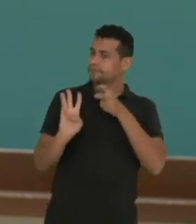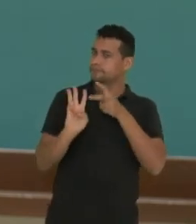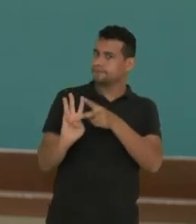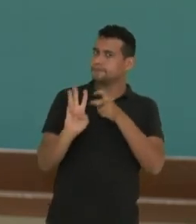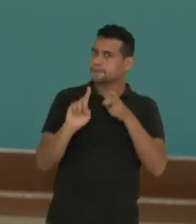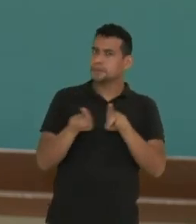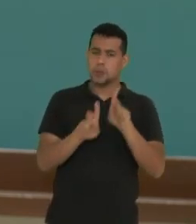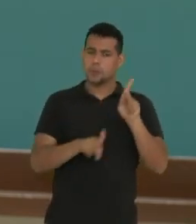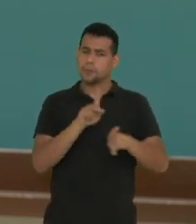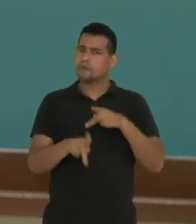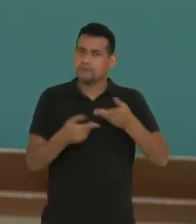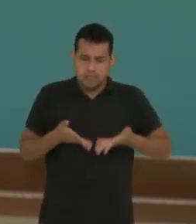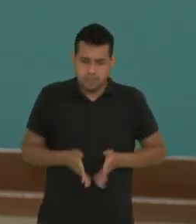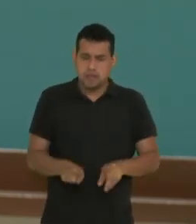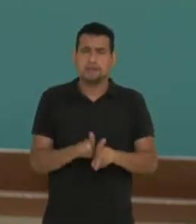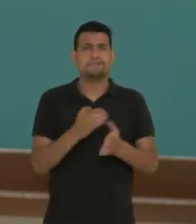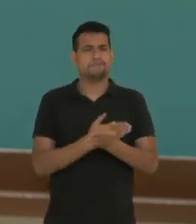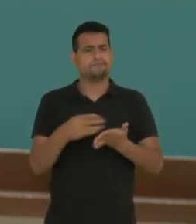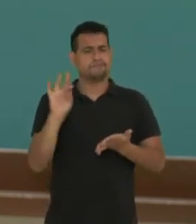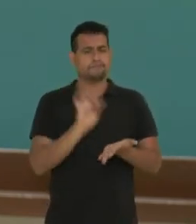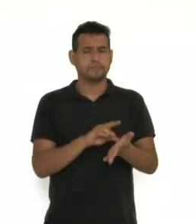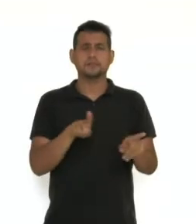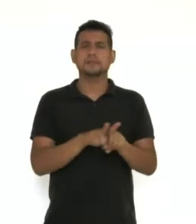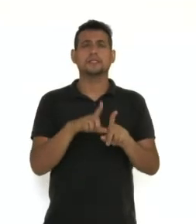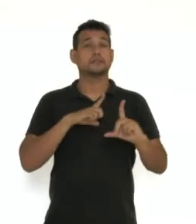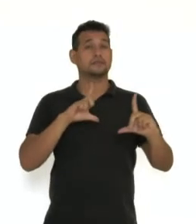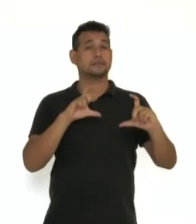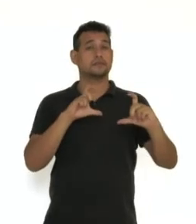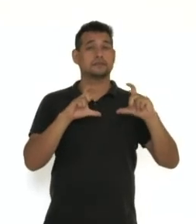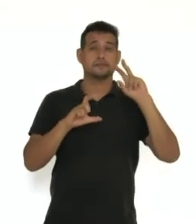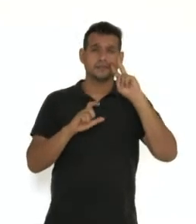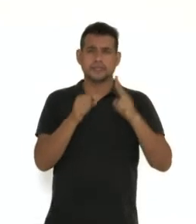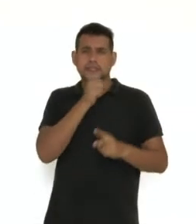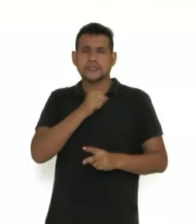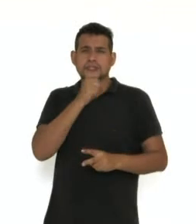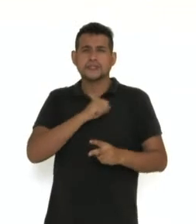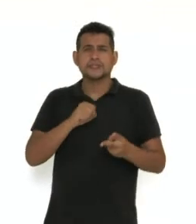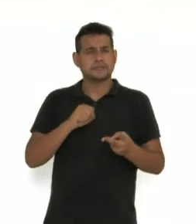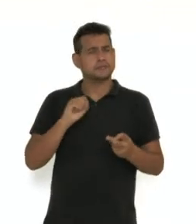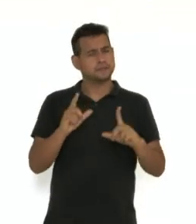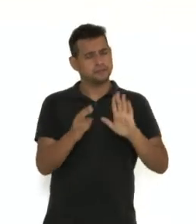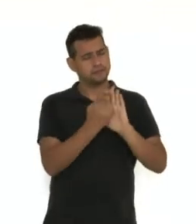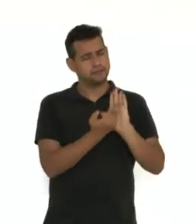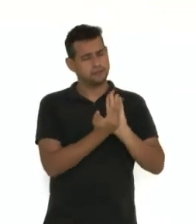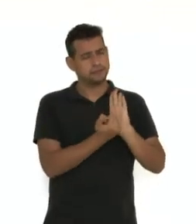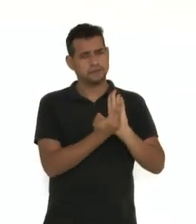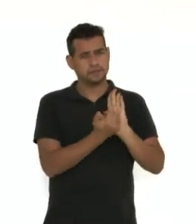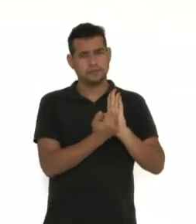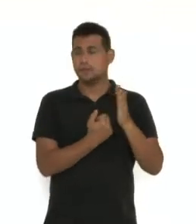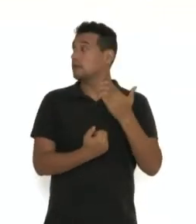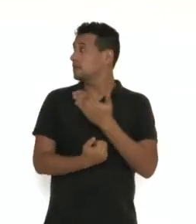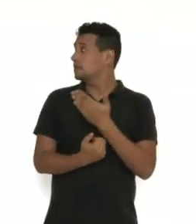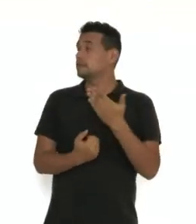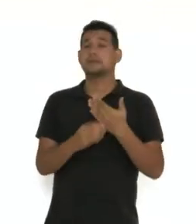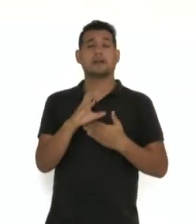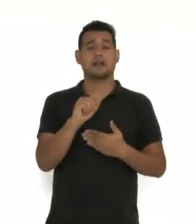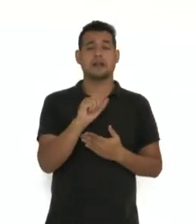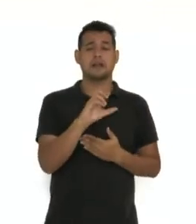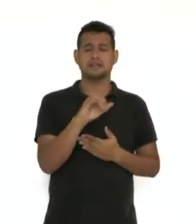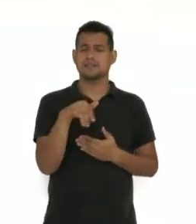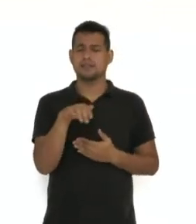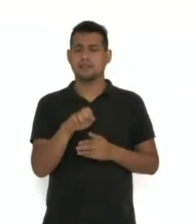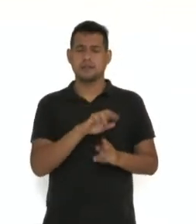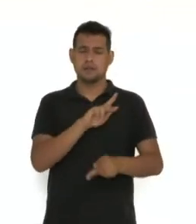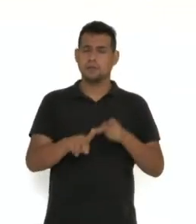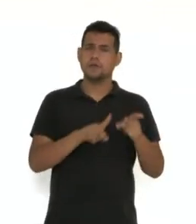nativos, povos originários. E aqui temos a figura de um ancião muito ilustre, que é cacique do povo Kayapó,